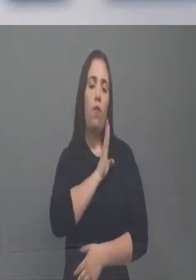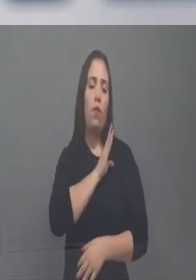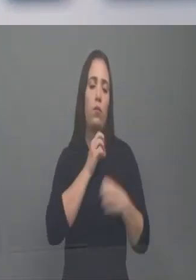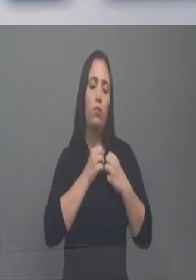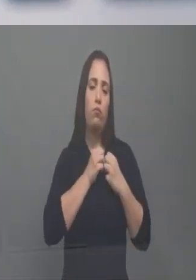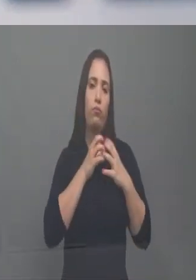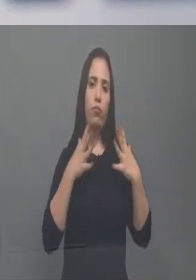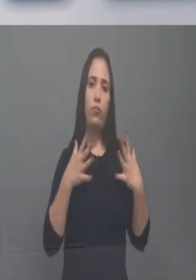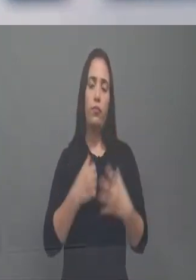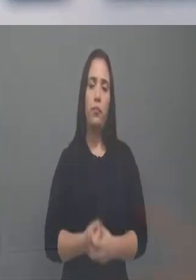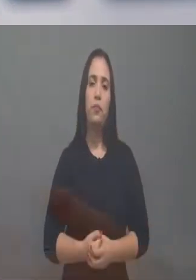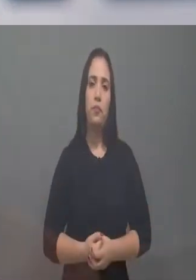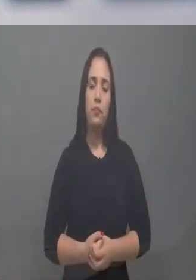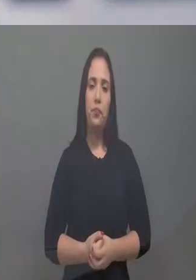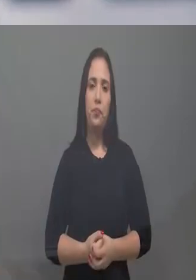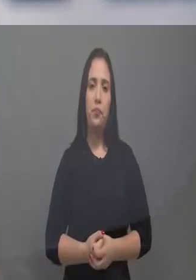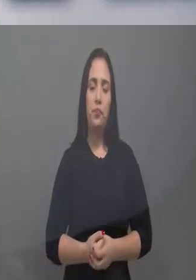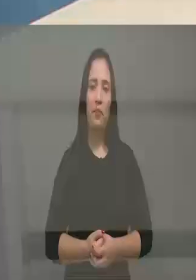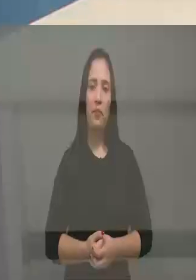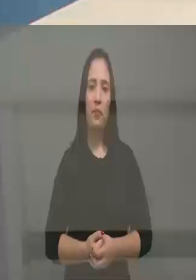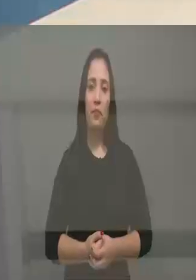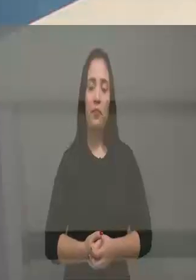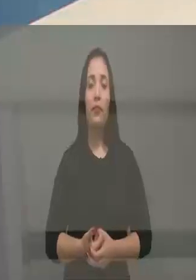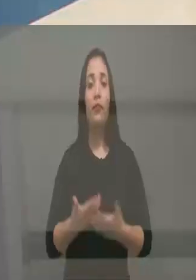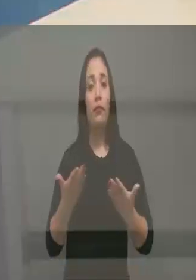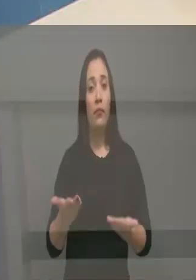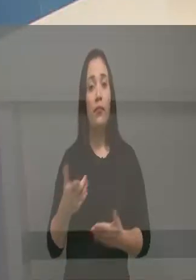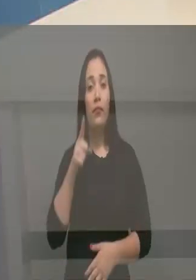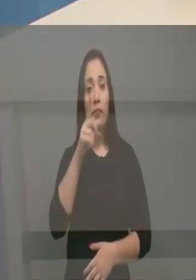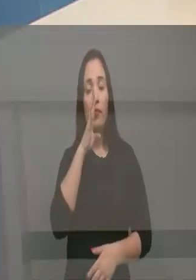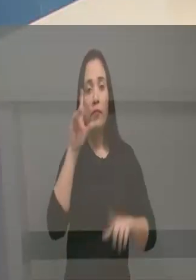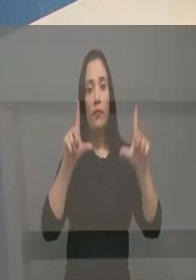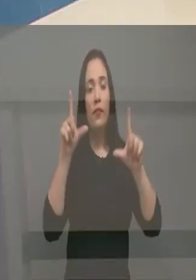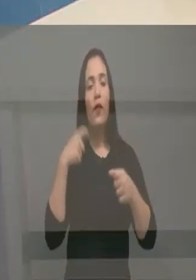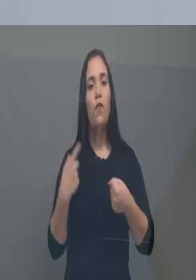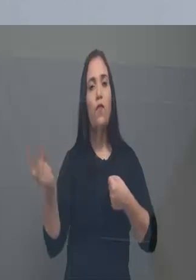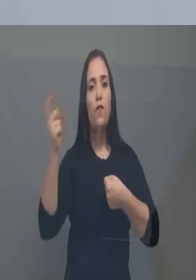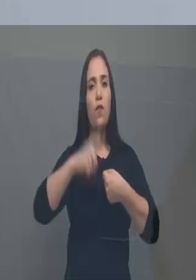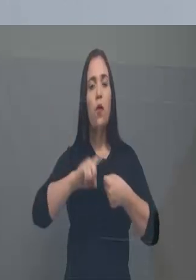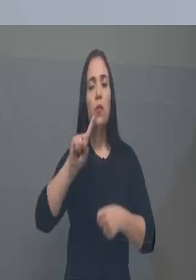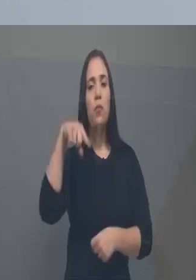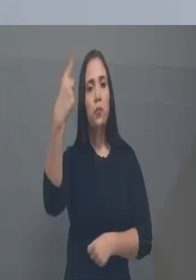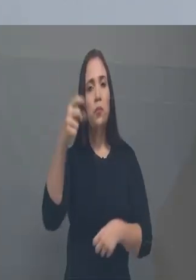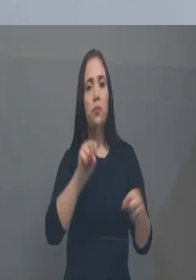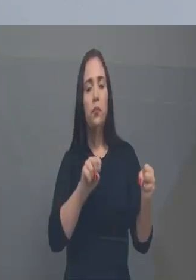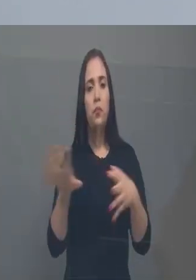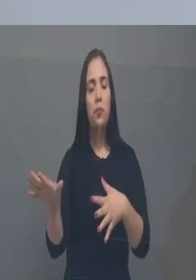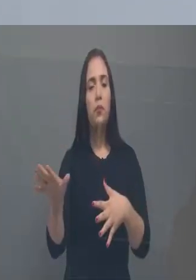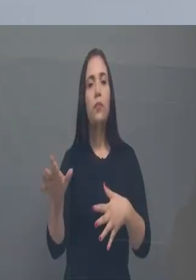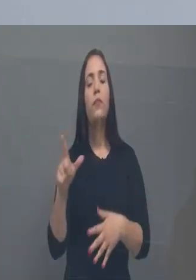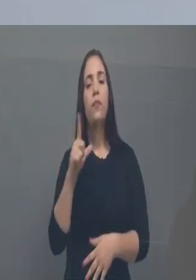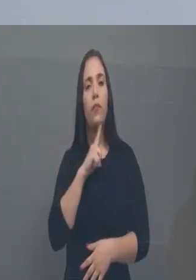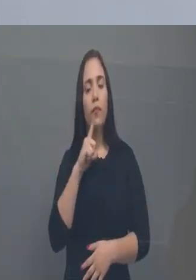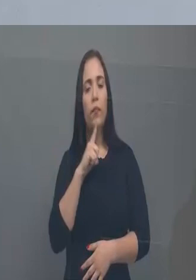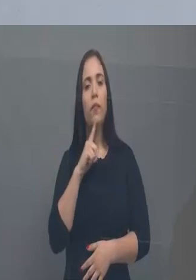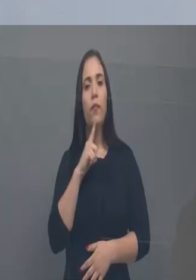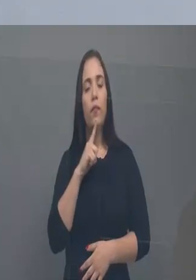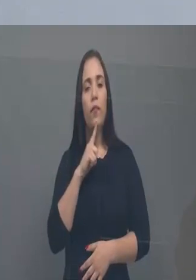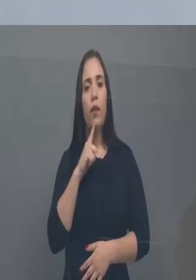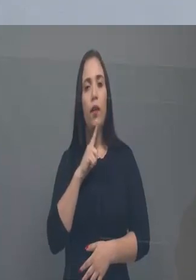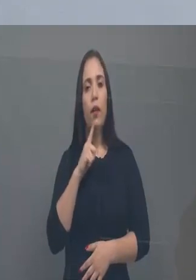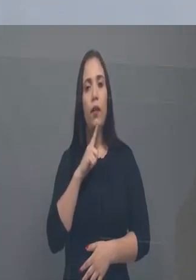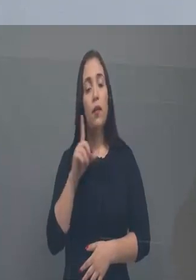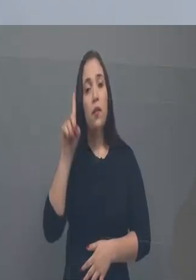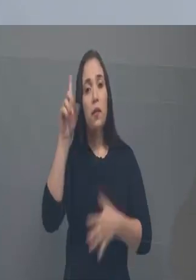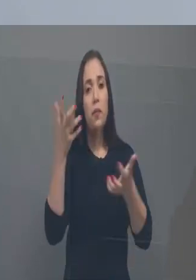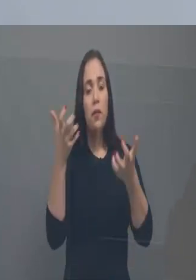Obrigado, deputado. Eu é que agradeço. A você, assinante, eu volto na próxima semana, você telespectador e assinante, eu volto na próxima semana, se Deus quiser,